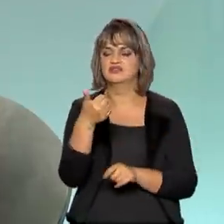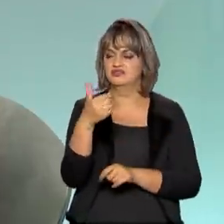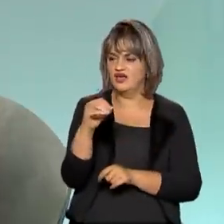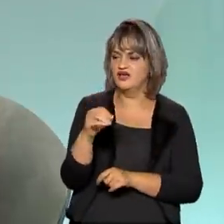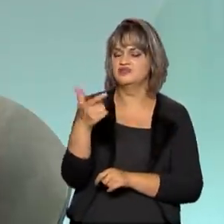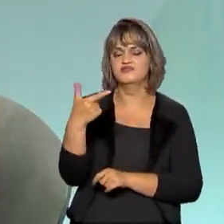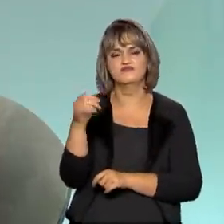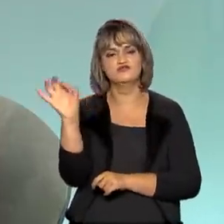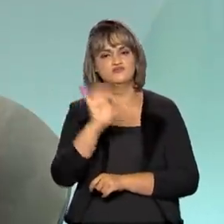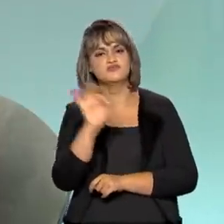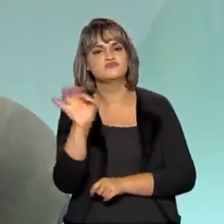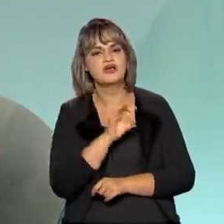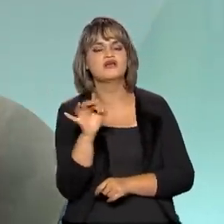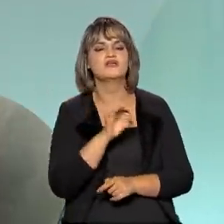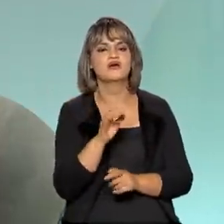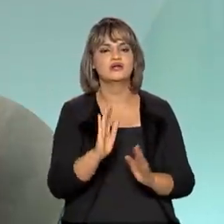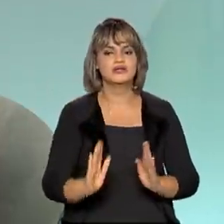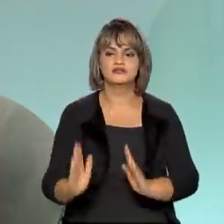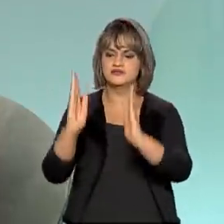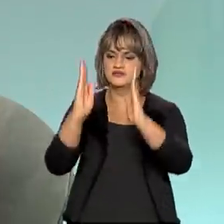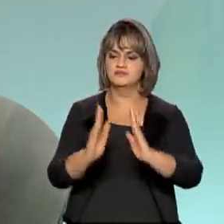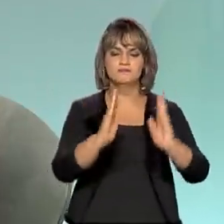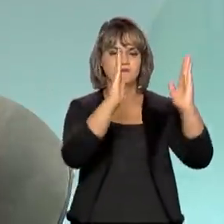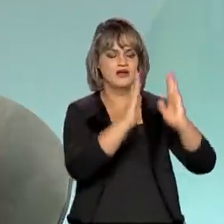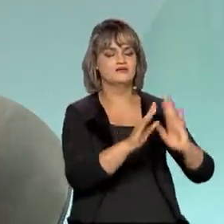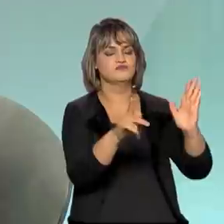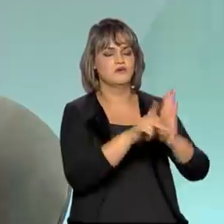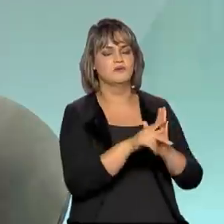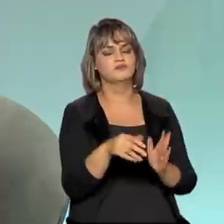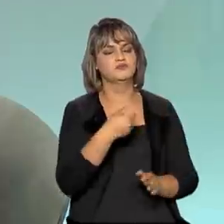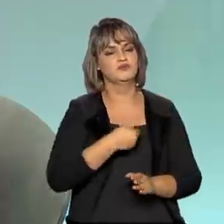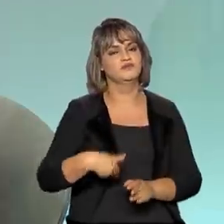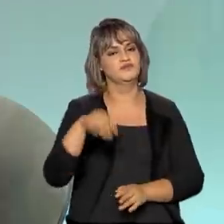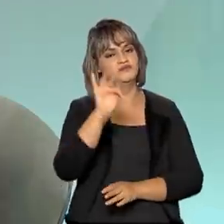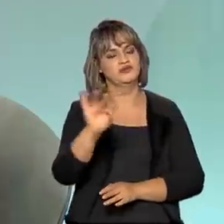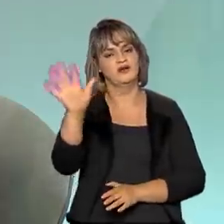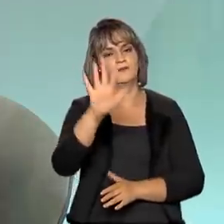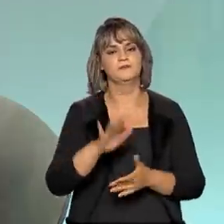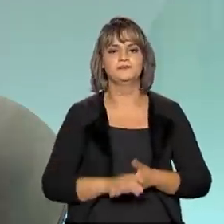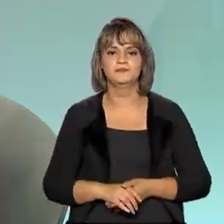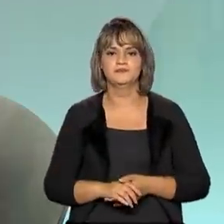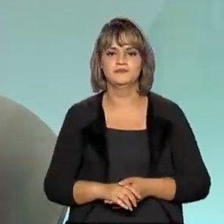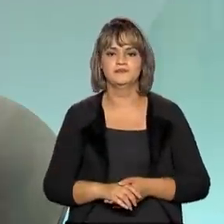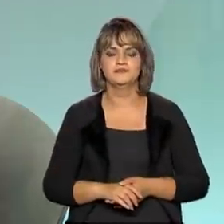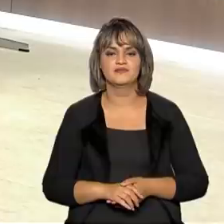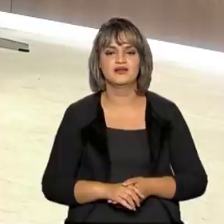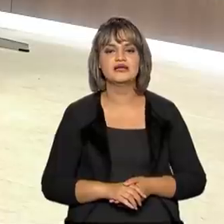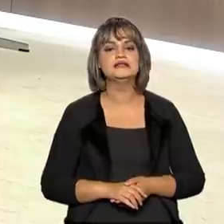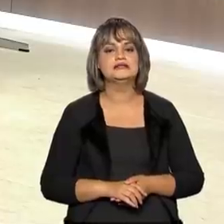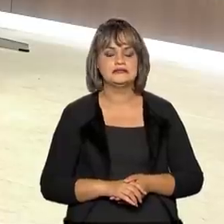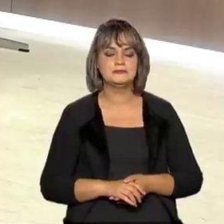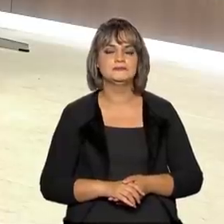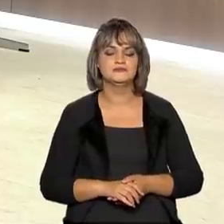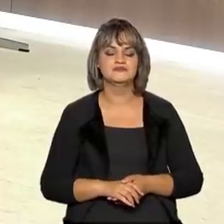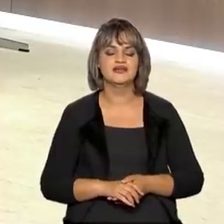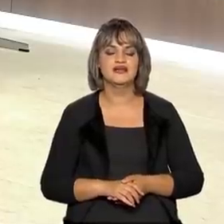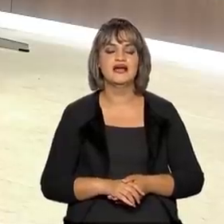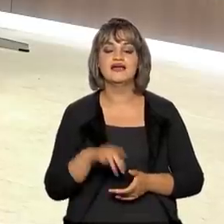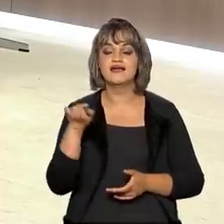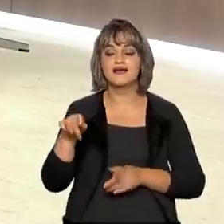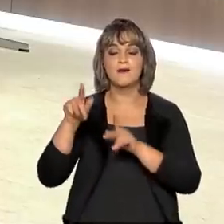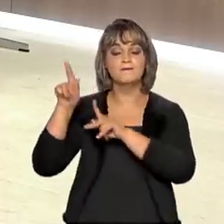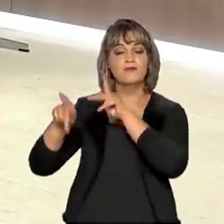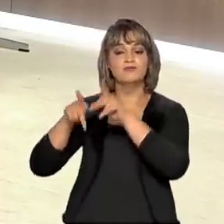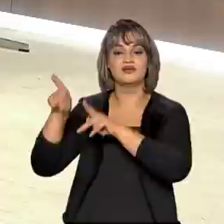% para os órgãos públicos da administração federal. E, por fim, chegamos na